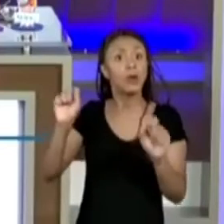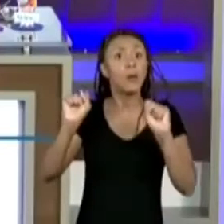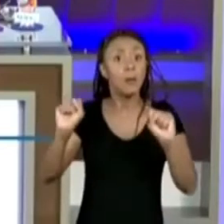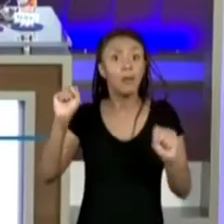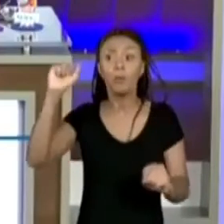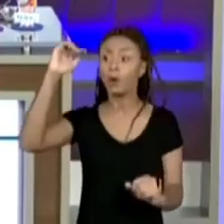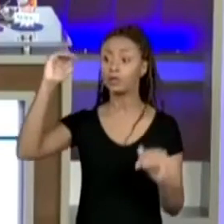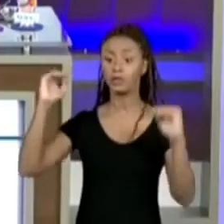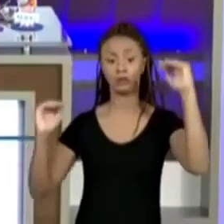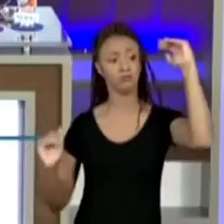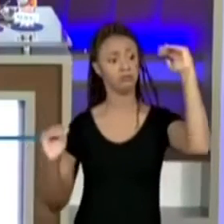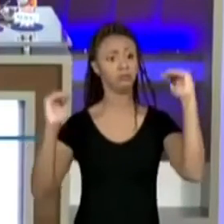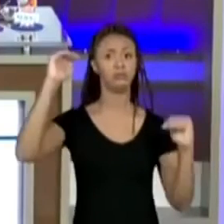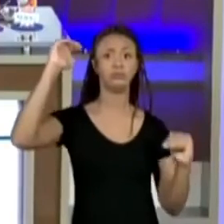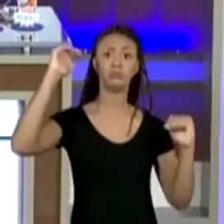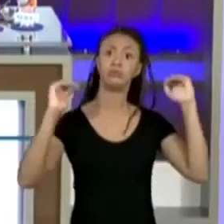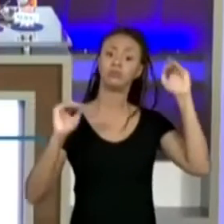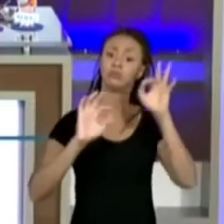diferentes?